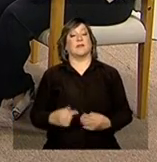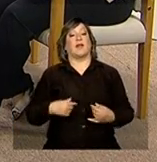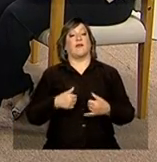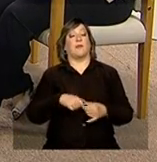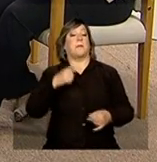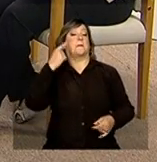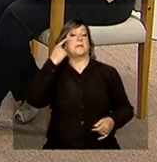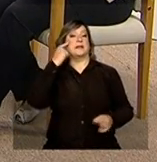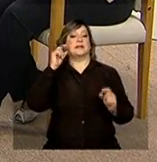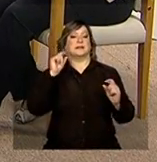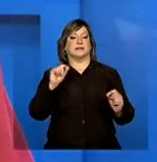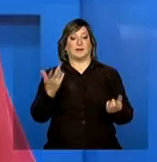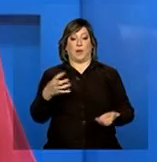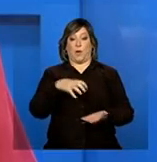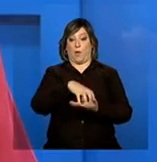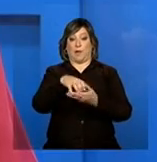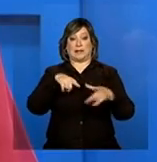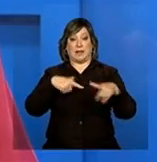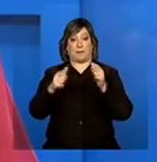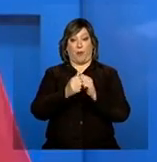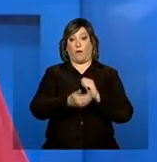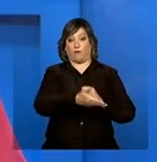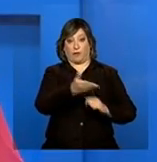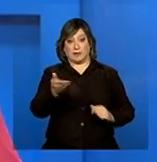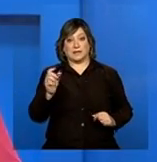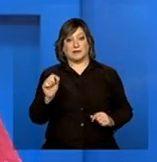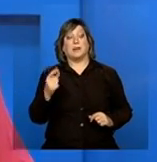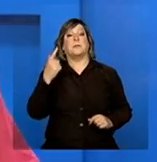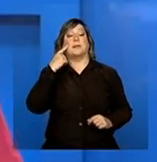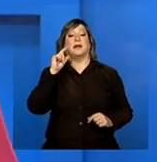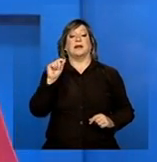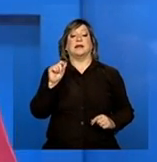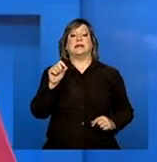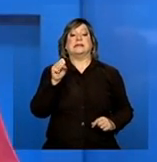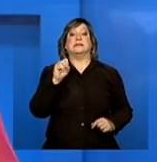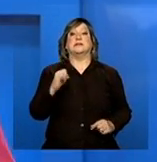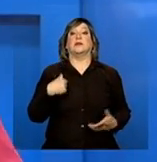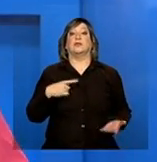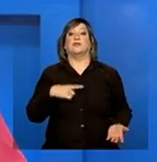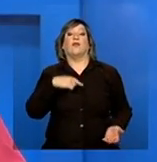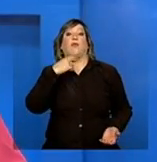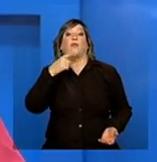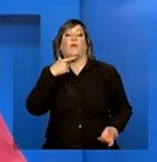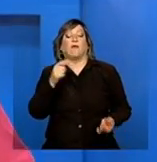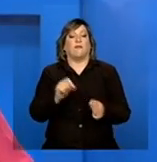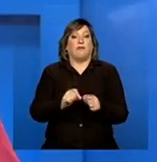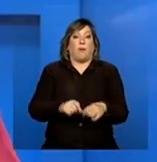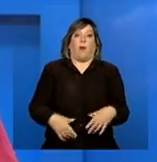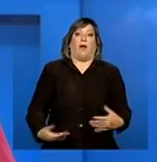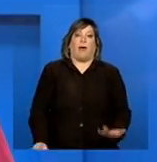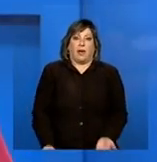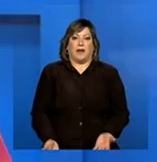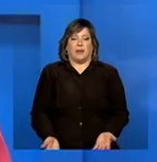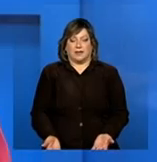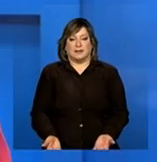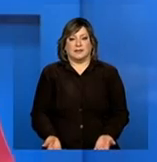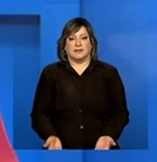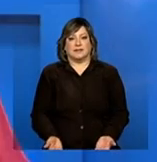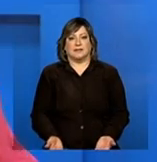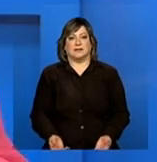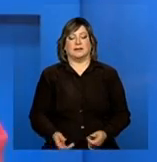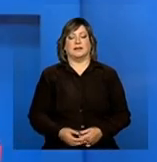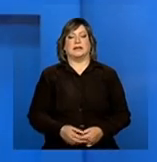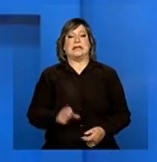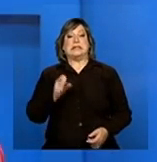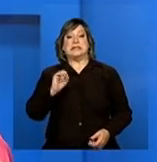pessoal, equipe que trabalha com vocês lá, gente, e aí? E se eu tiver uma dúvida, o que eu faço? O que eu faço, Cíntia?